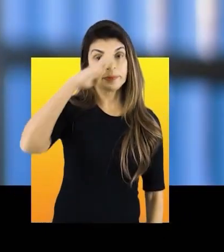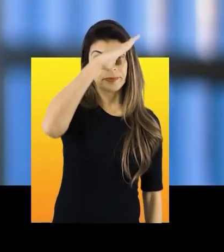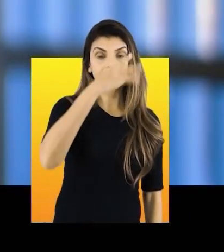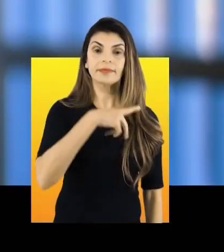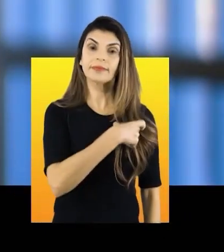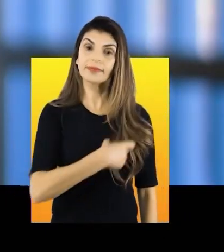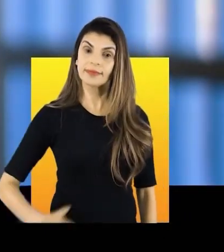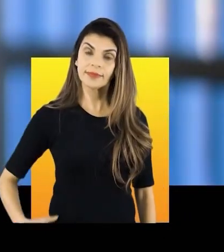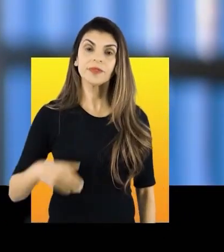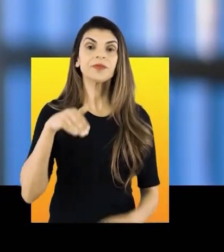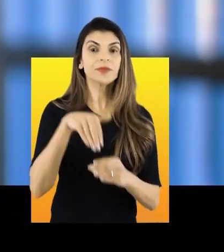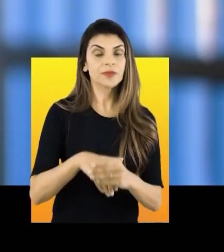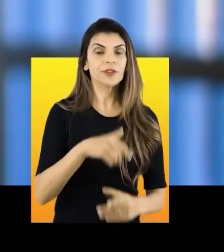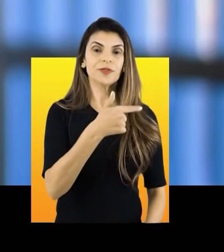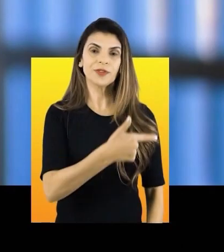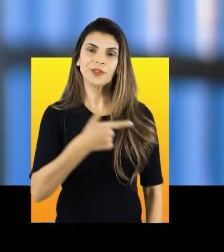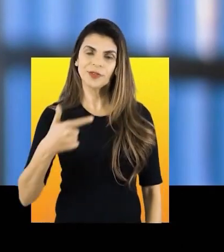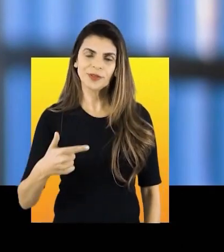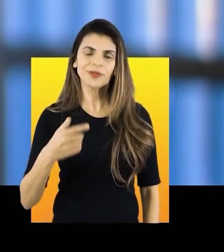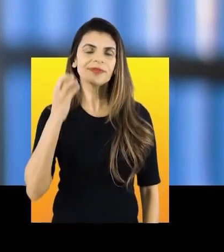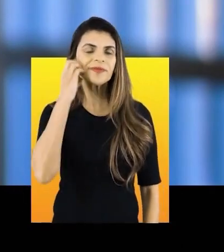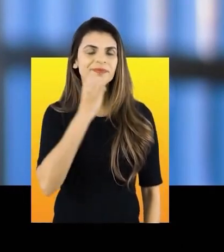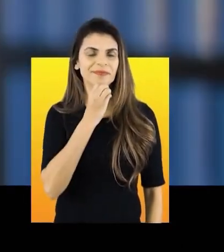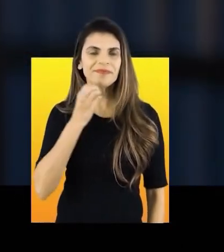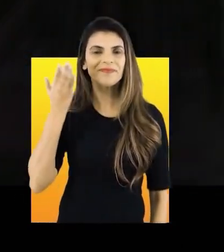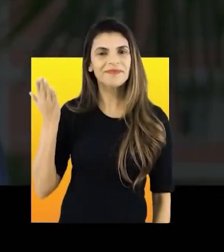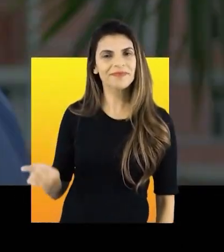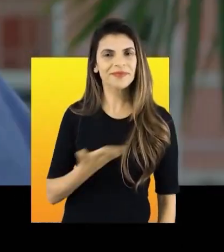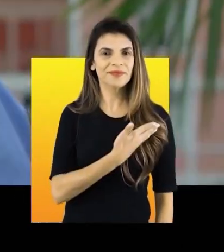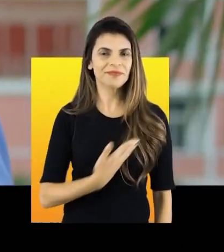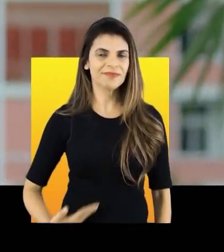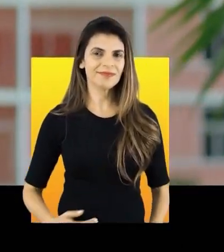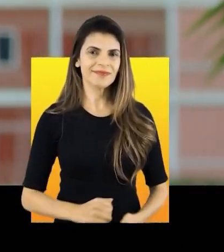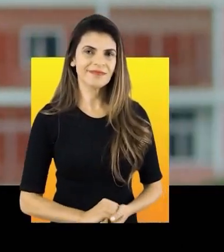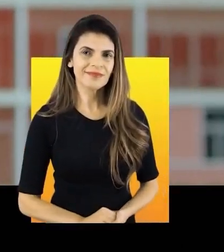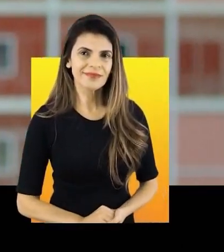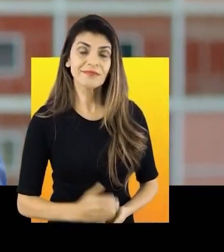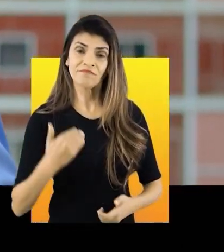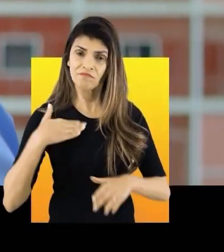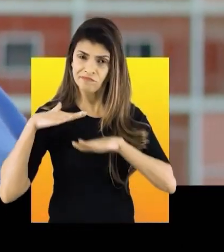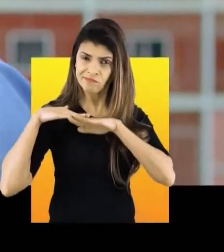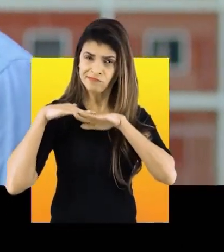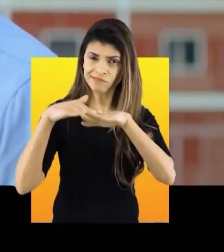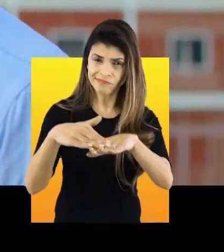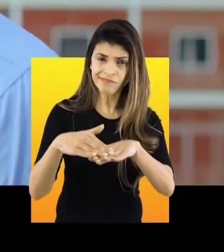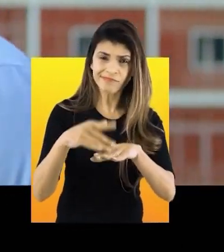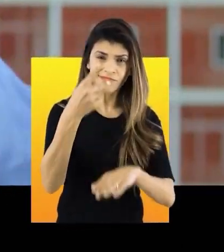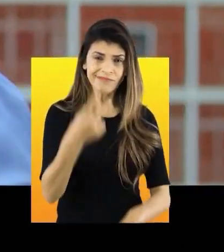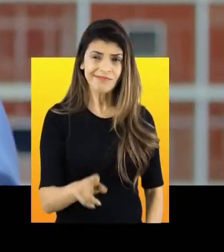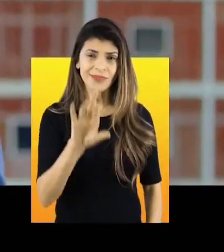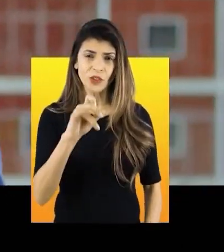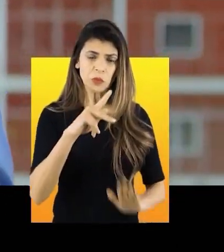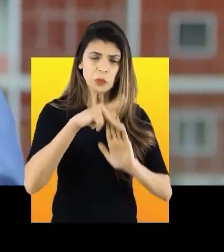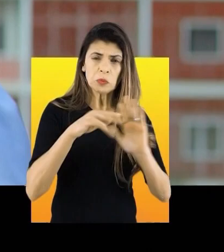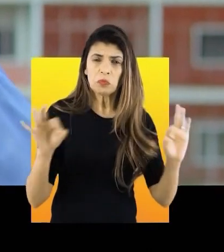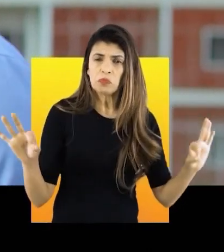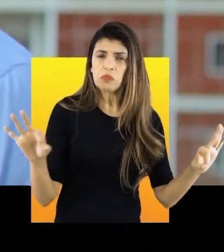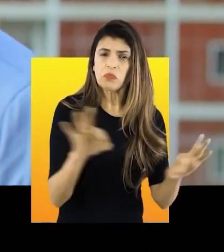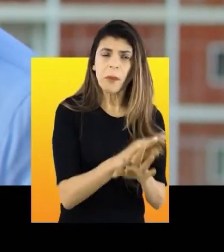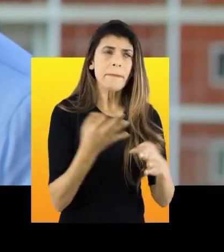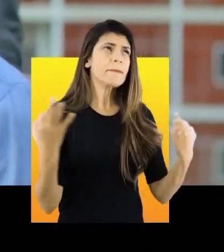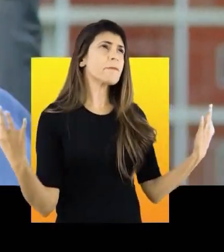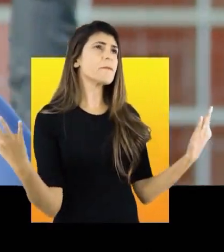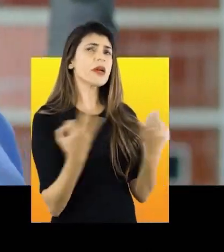também vota Cláudio Castro governador 2-2 eu não vou dizer para você que no Rio está tudo perfeito